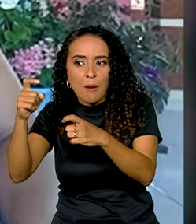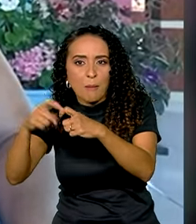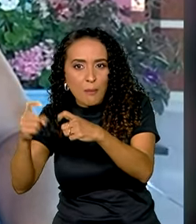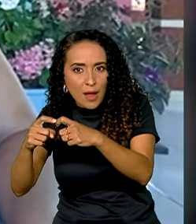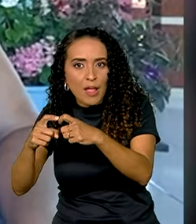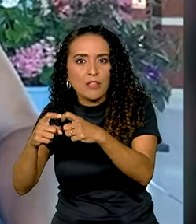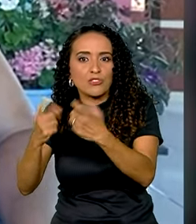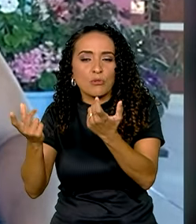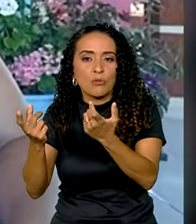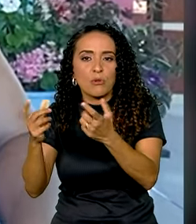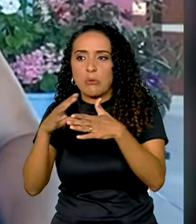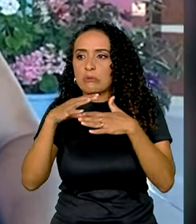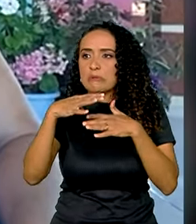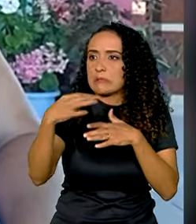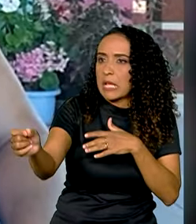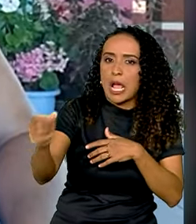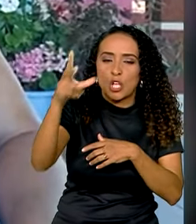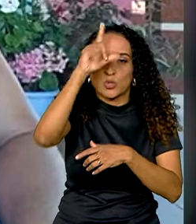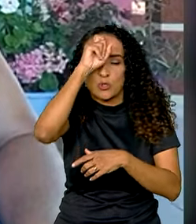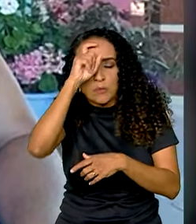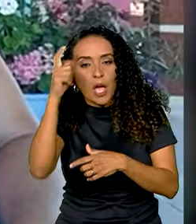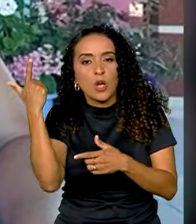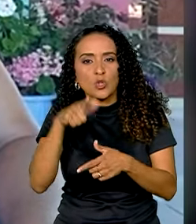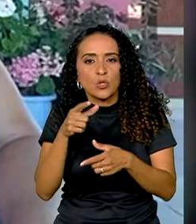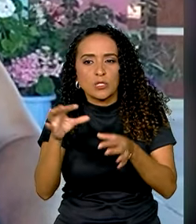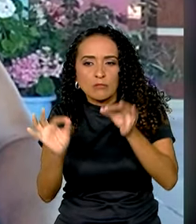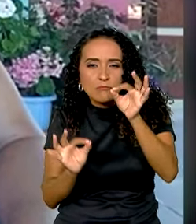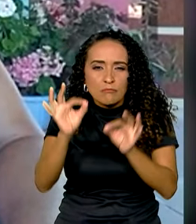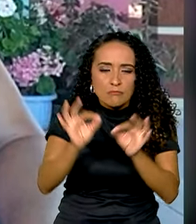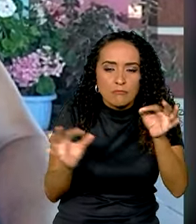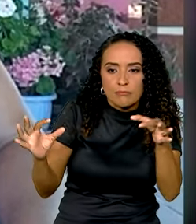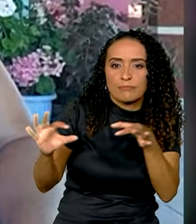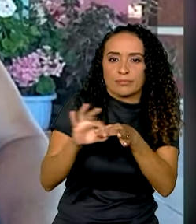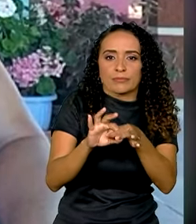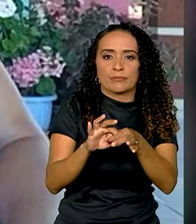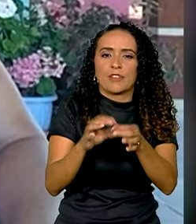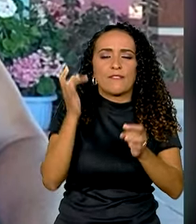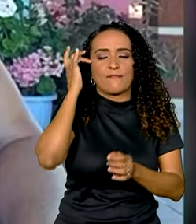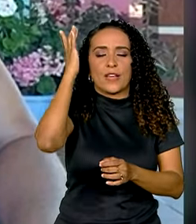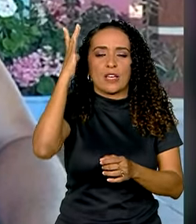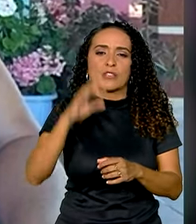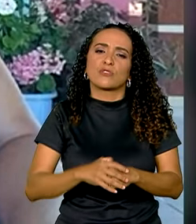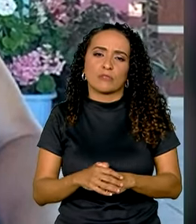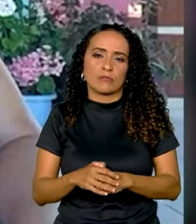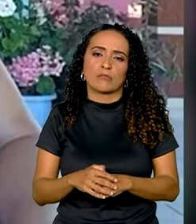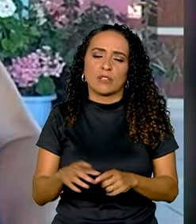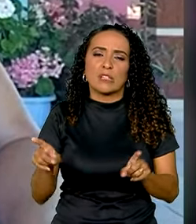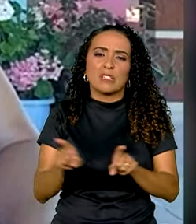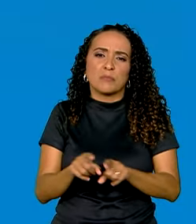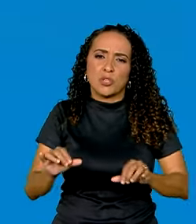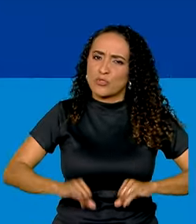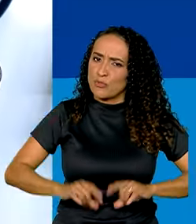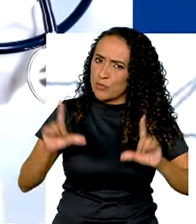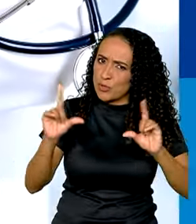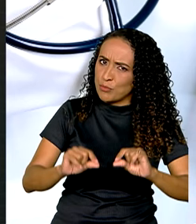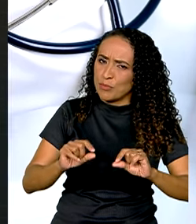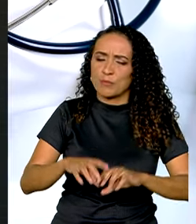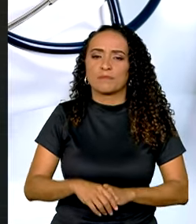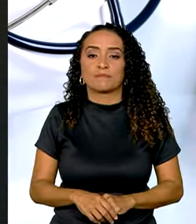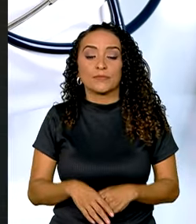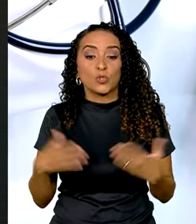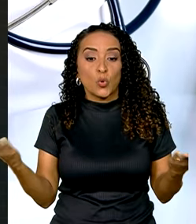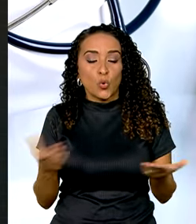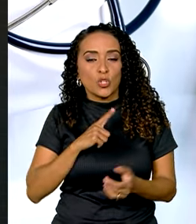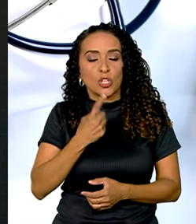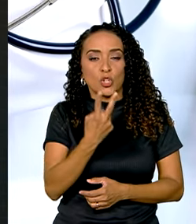médico ou se sai do hospital, se consiga encaixar, tudo se torna mais fácil e menos sofrido. Atualmente